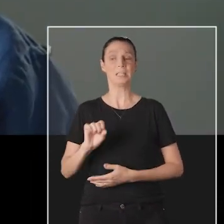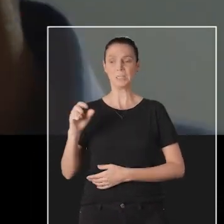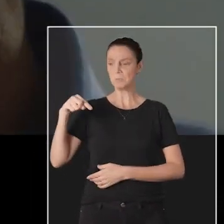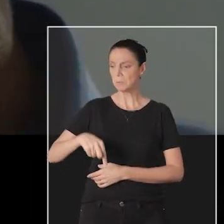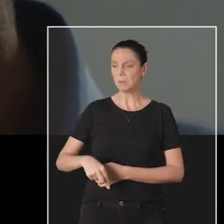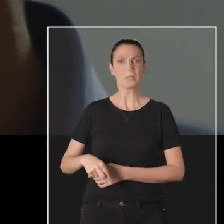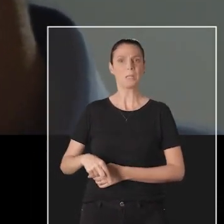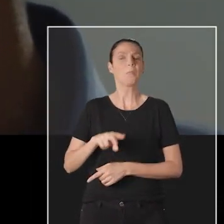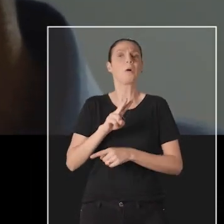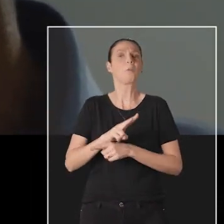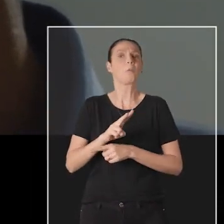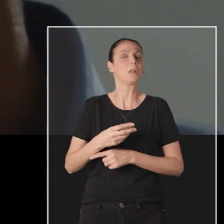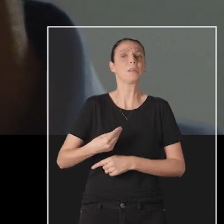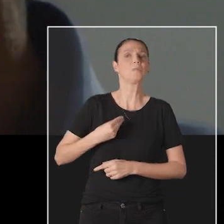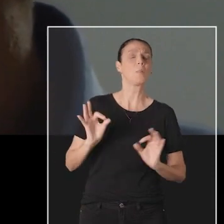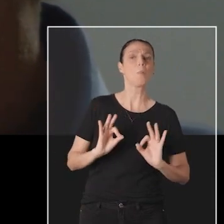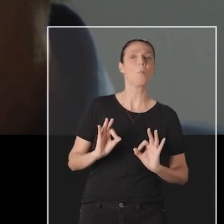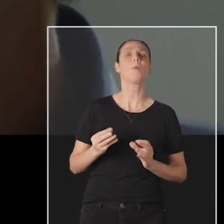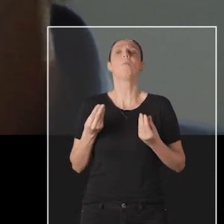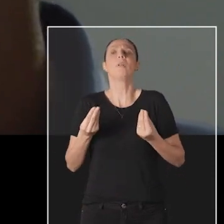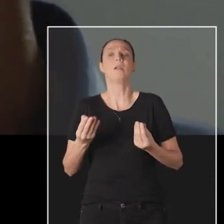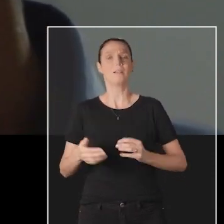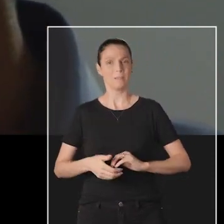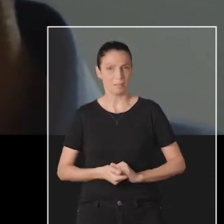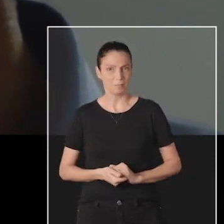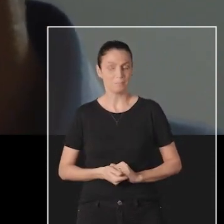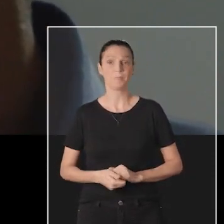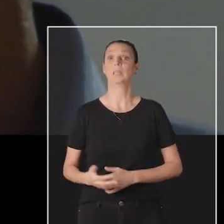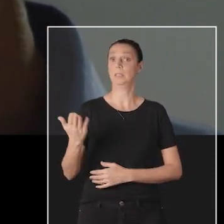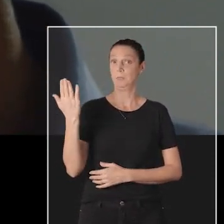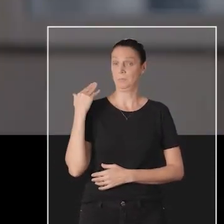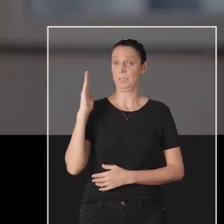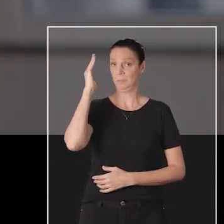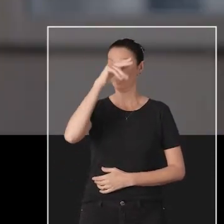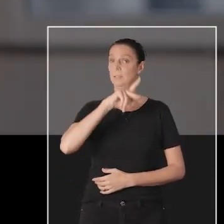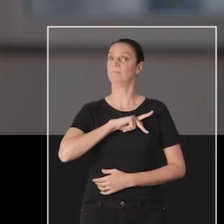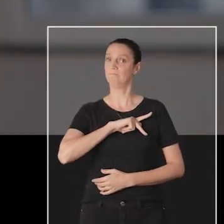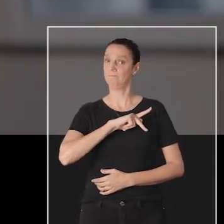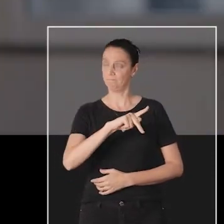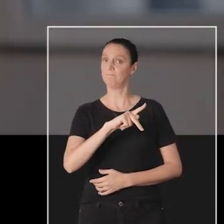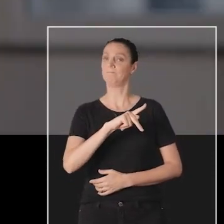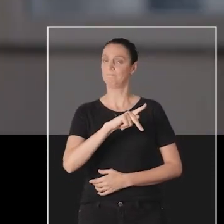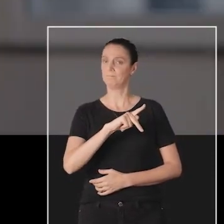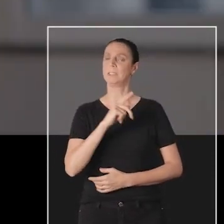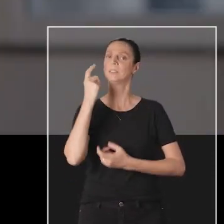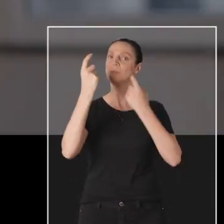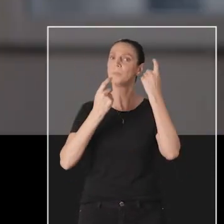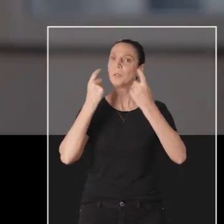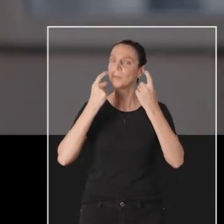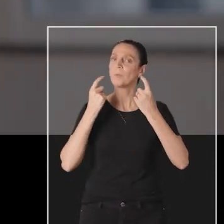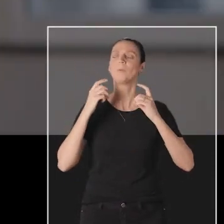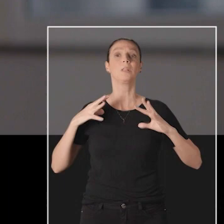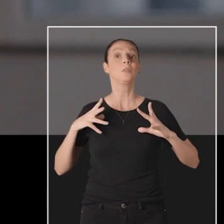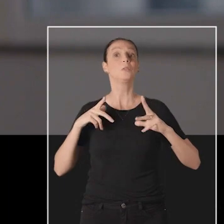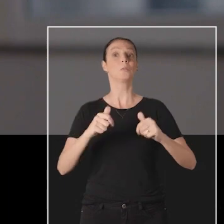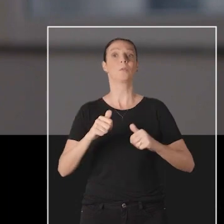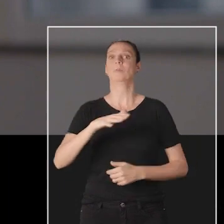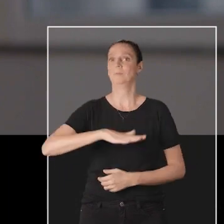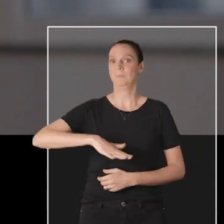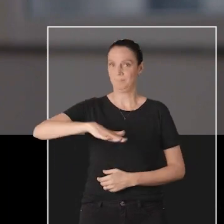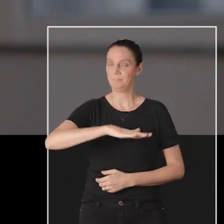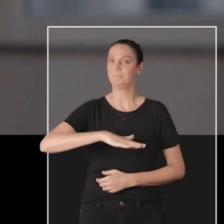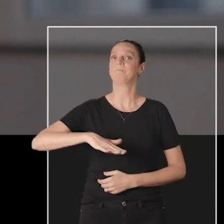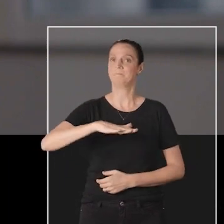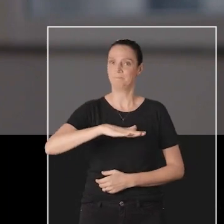vale a pena. Cuidar de vidas. Se eu não estou aqui para cuidar de vidas, eu vou cuidar do quê? É um gestor que realmente ele teve o olhar não focado